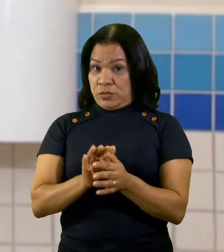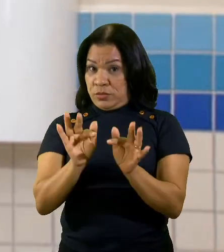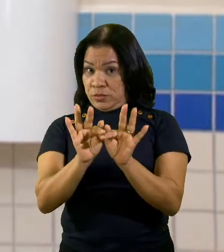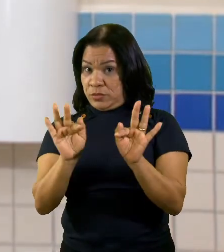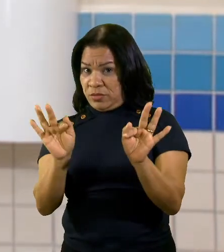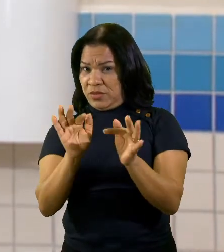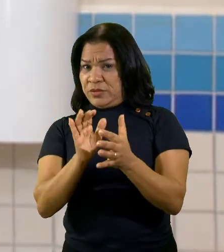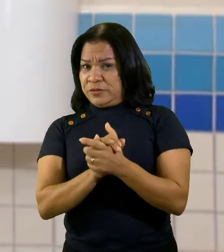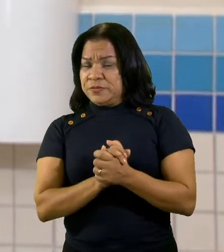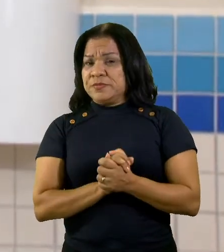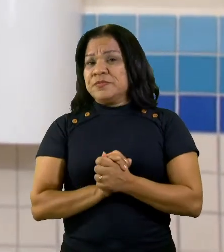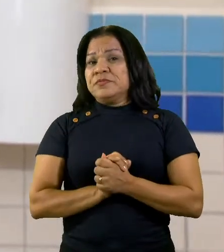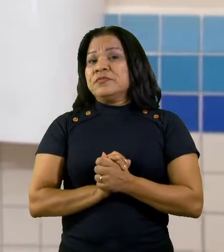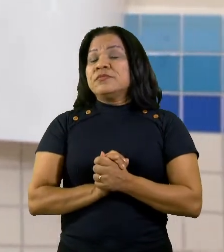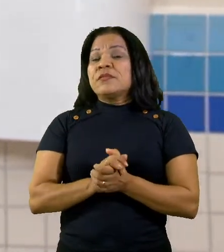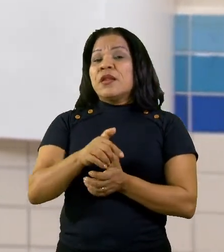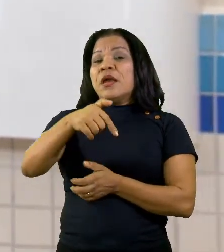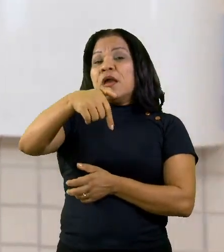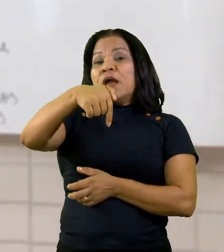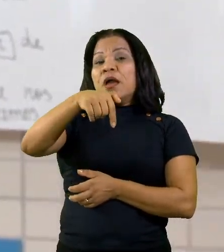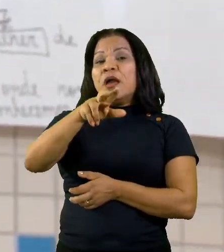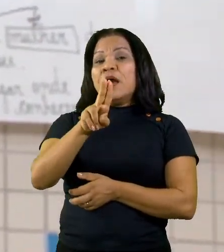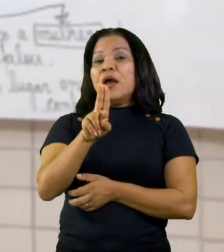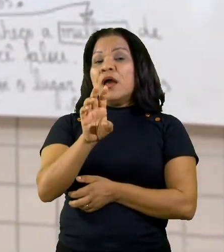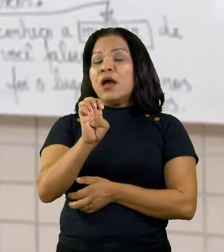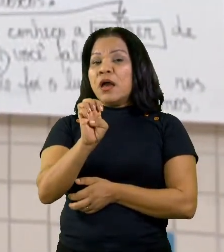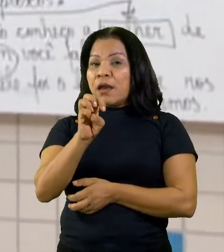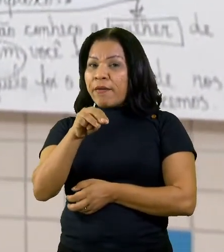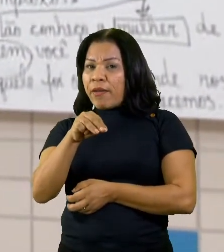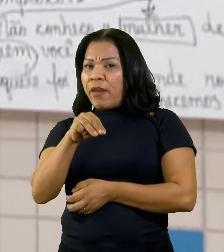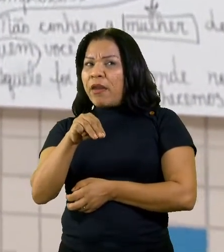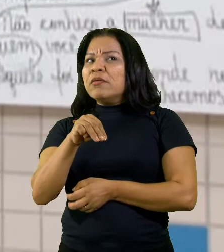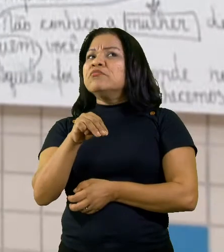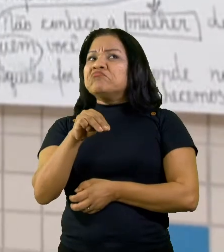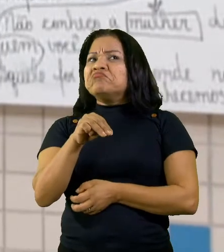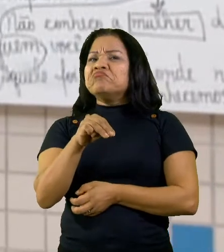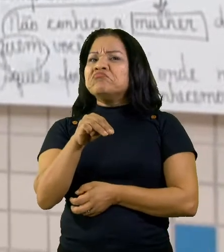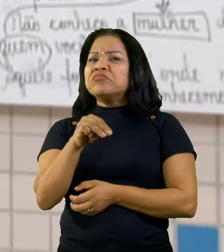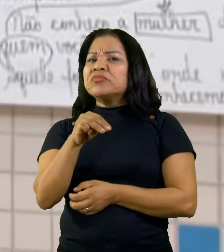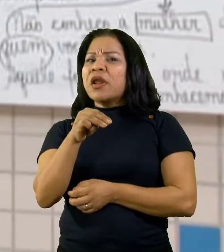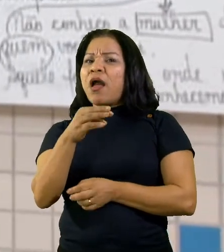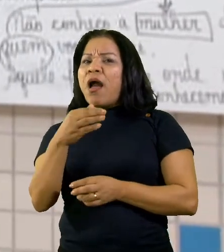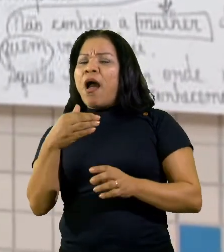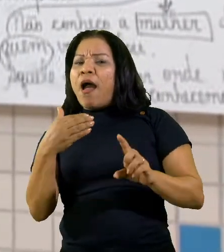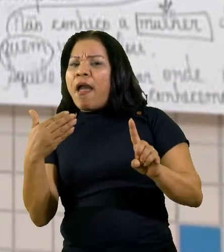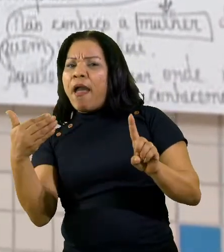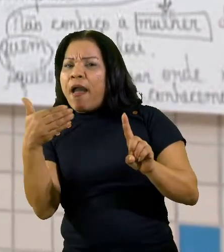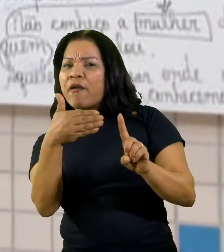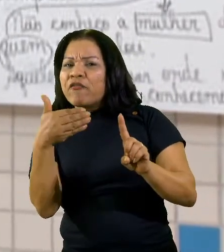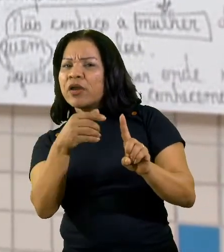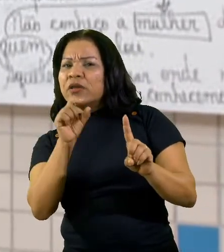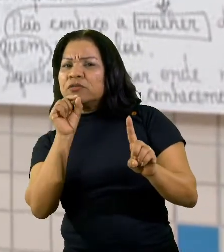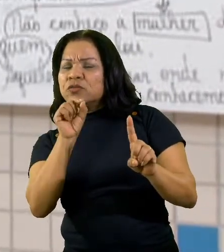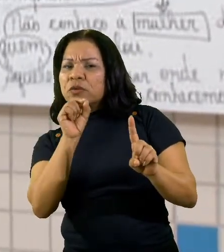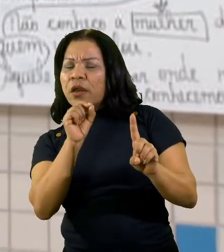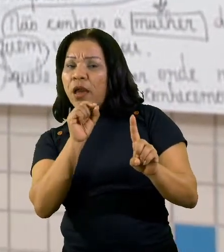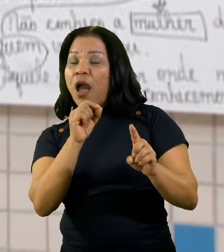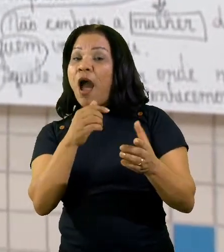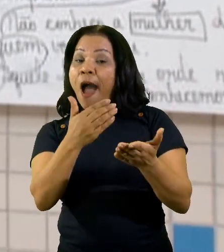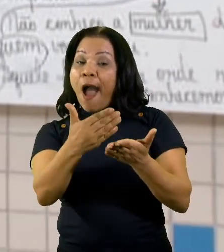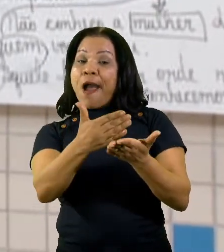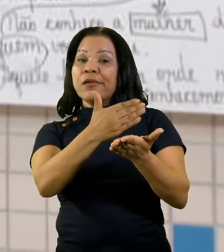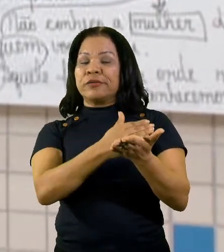quem, ele faz referência ao antecedente mulher, que no caso é uma pessoa. O